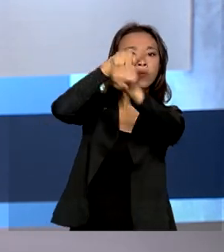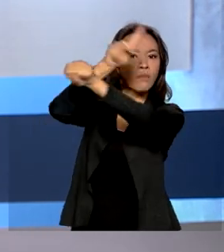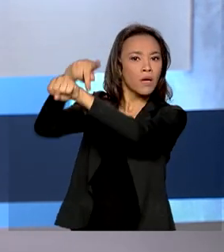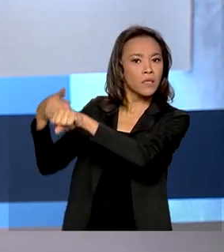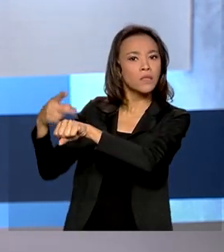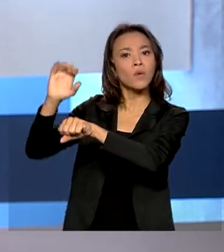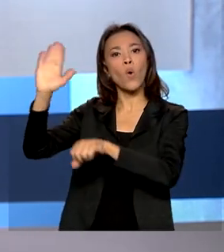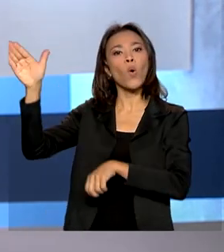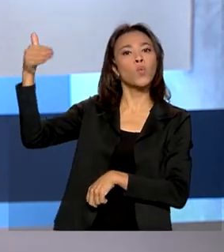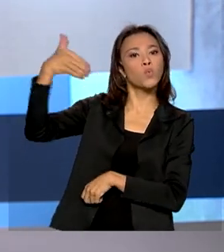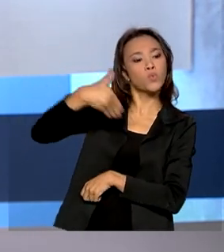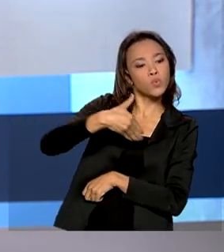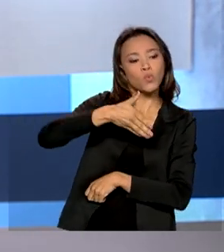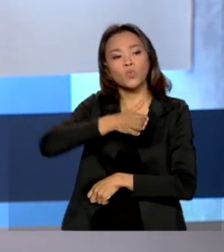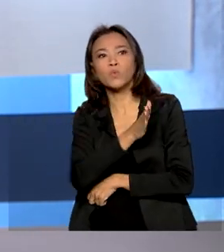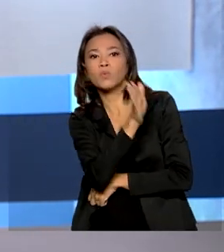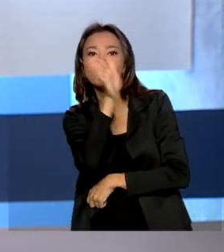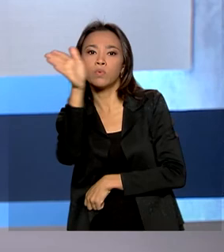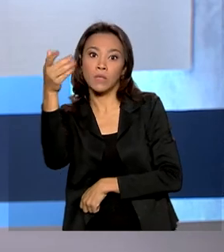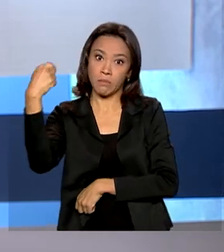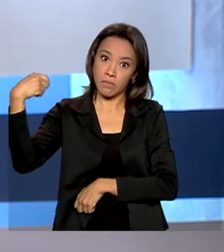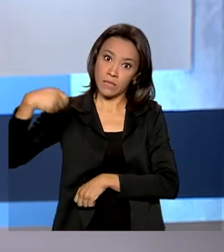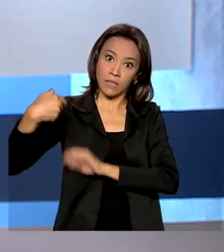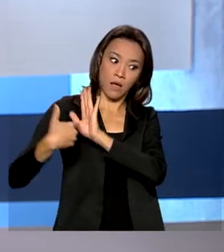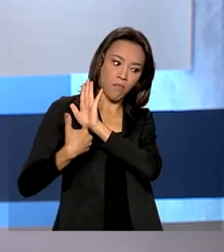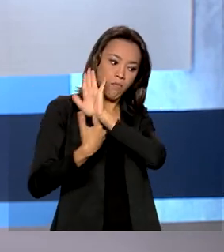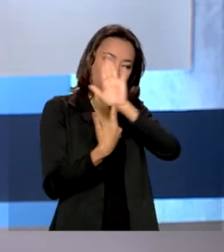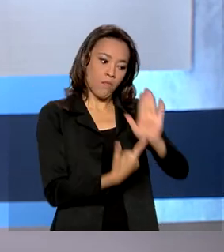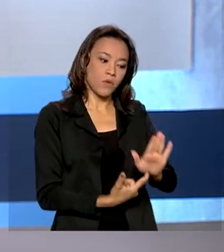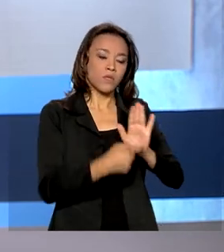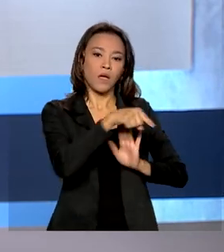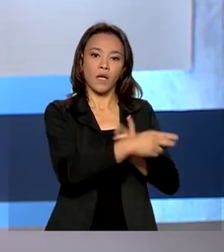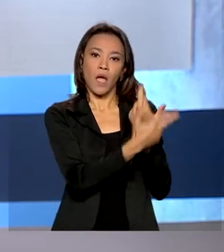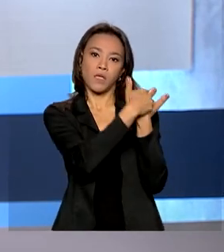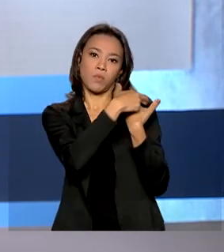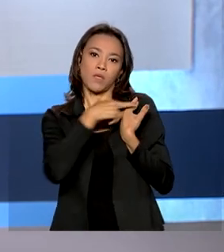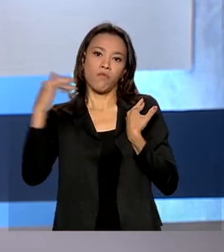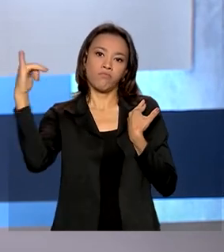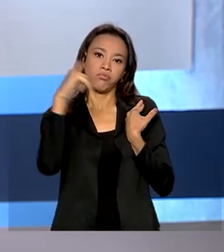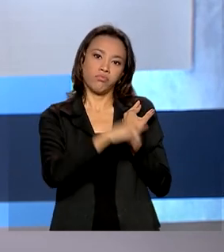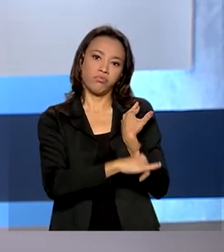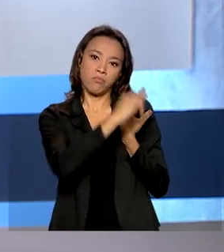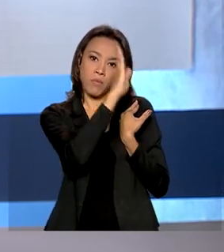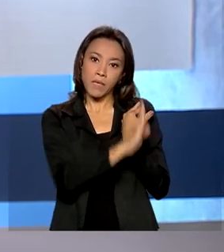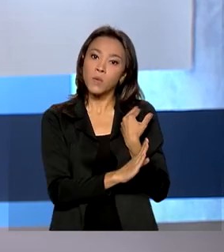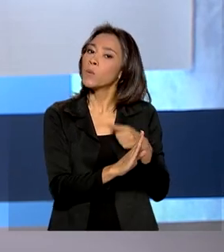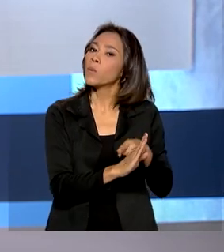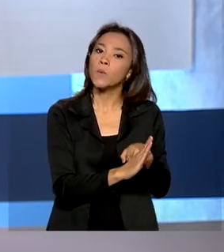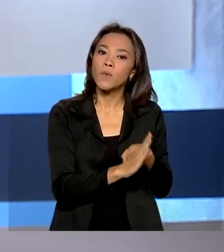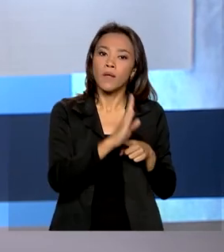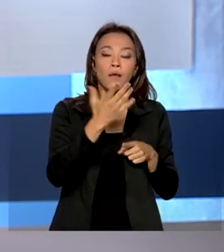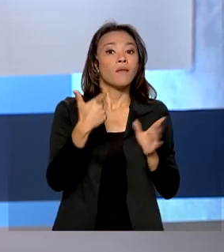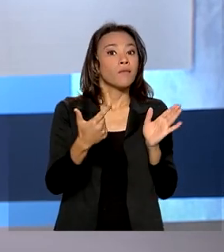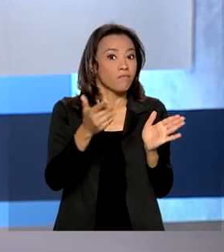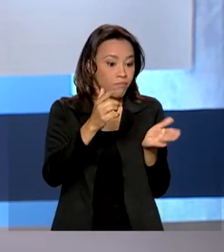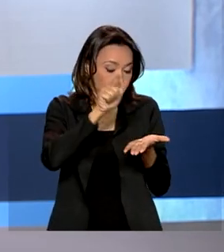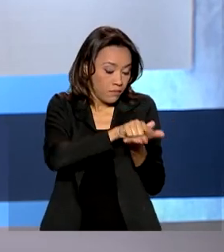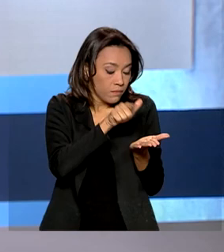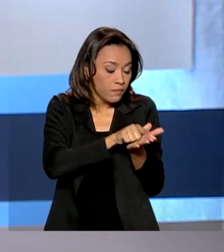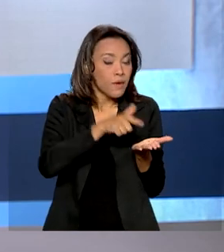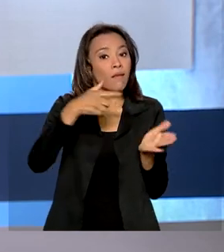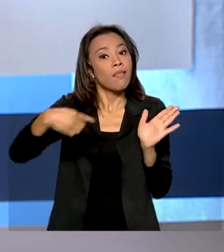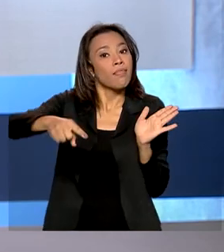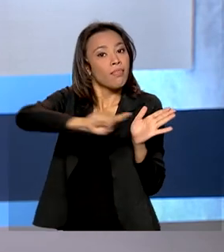país podem apresentar à companhia aérea responsável pelo voo com destino ao Brasil teste negativo para a Covid